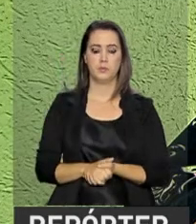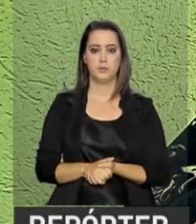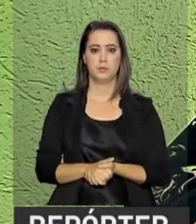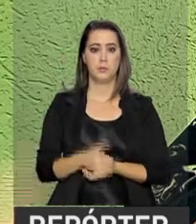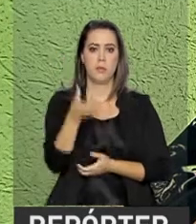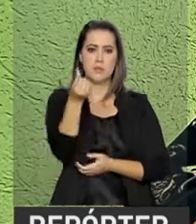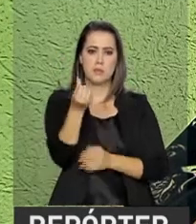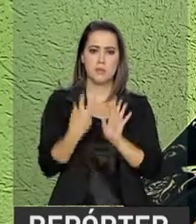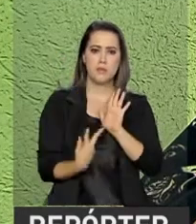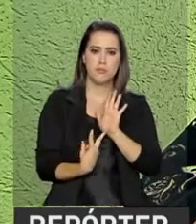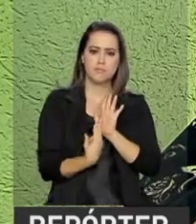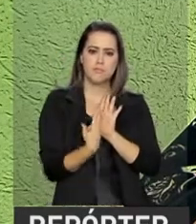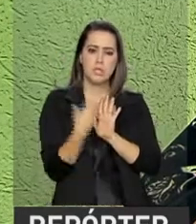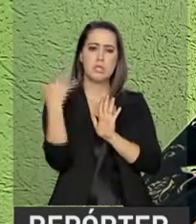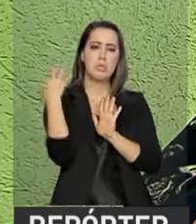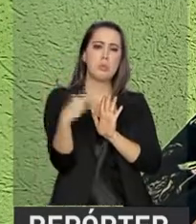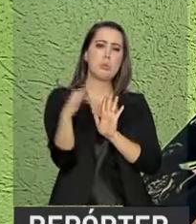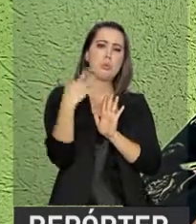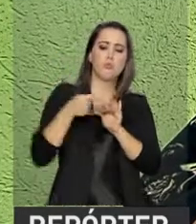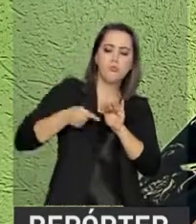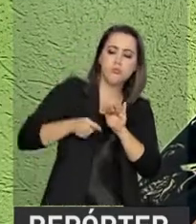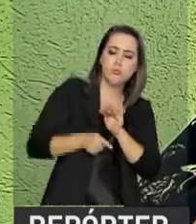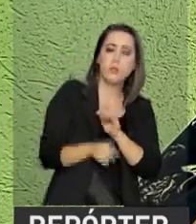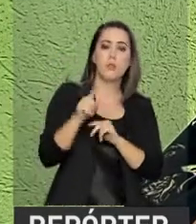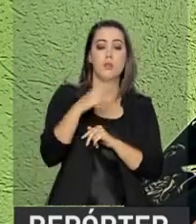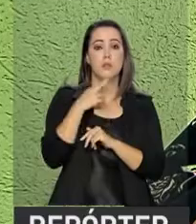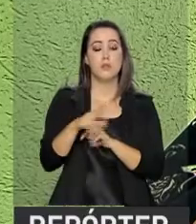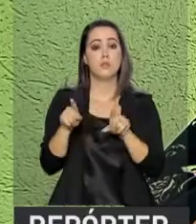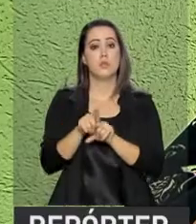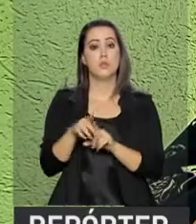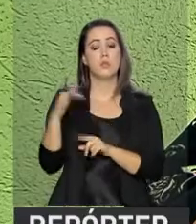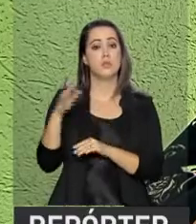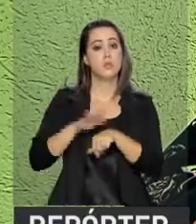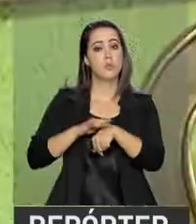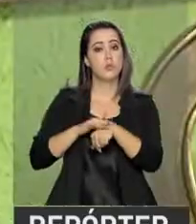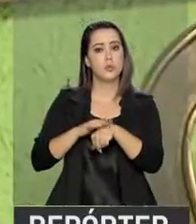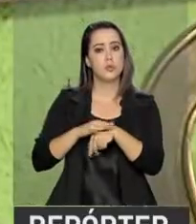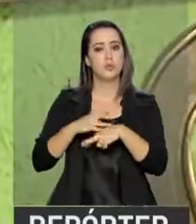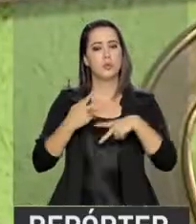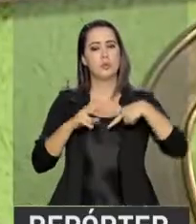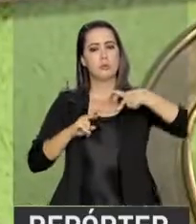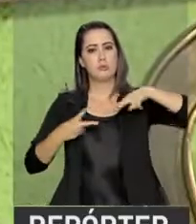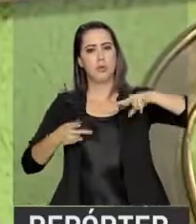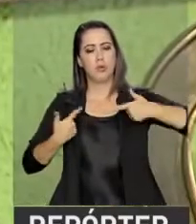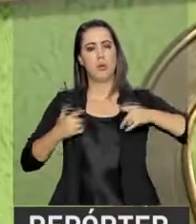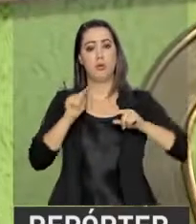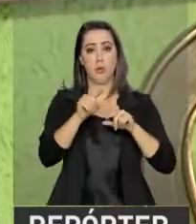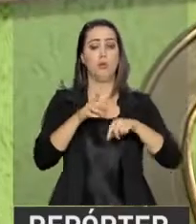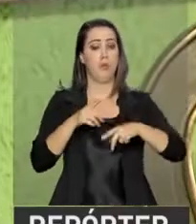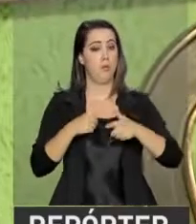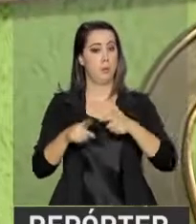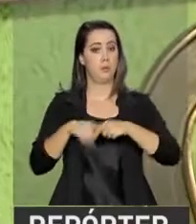Seis cirurgias e dores crônicas. Esse é o resultado de uma doença degenerativa e hereditária, que ataca as articulações dessa